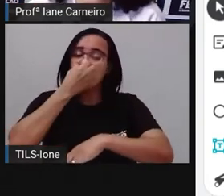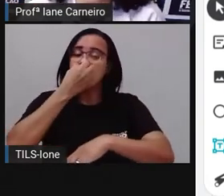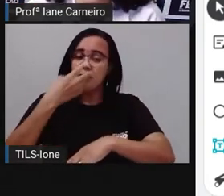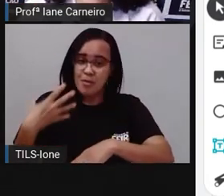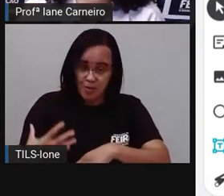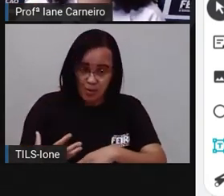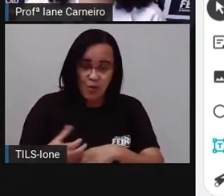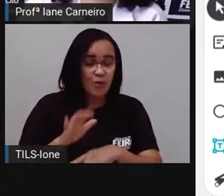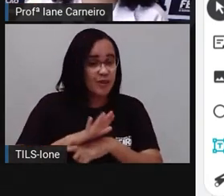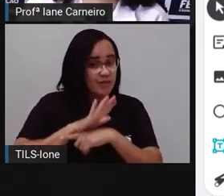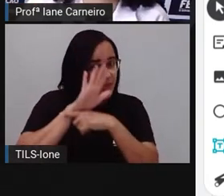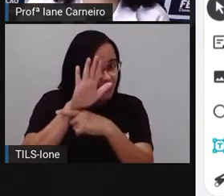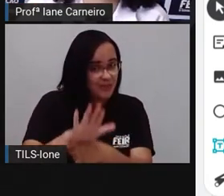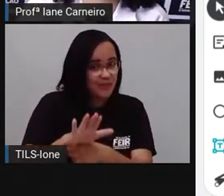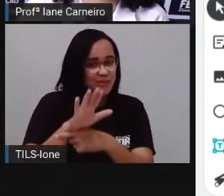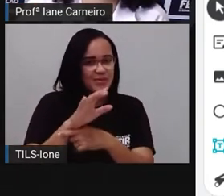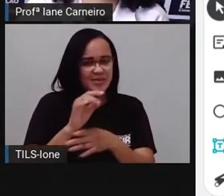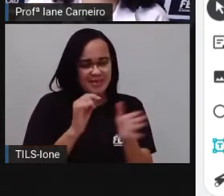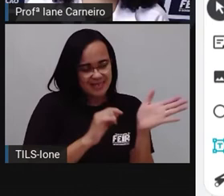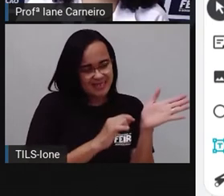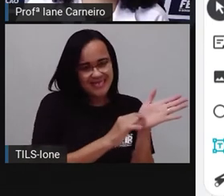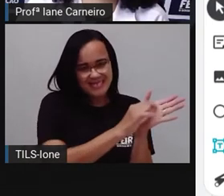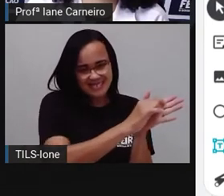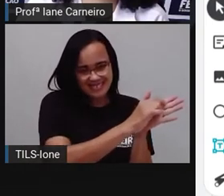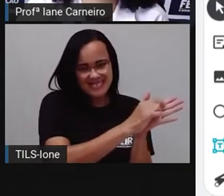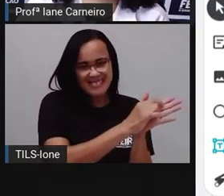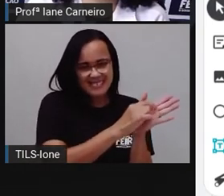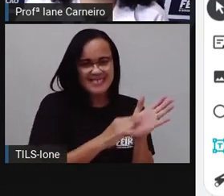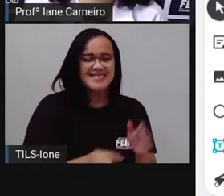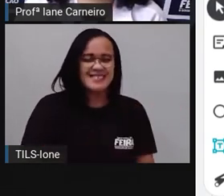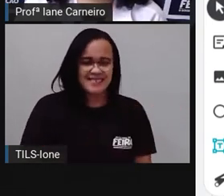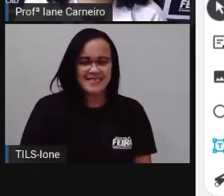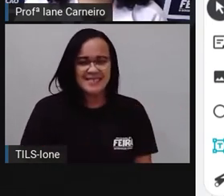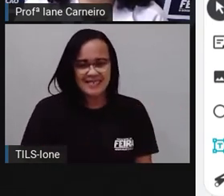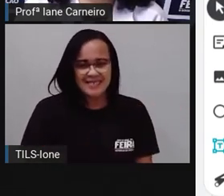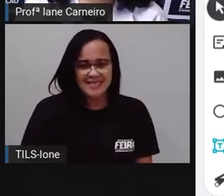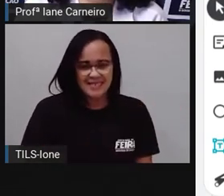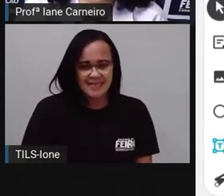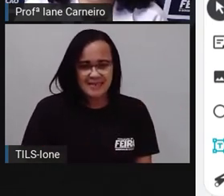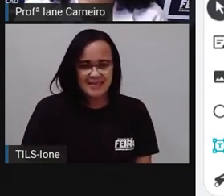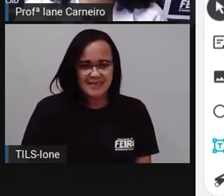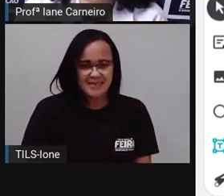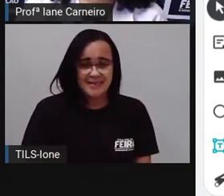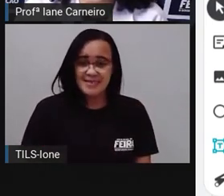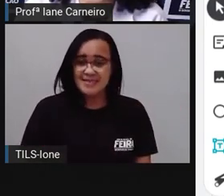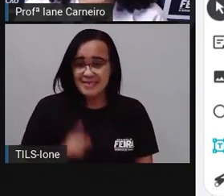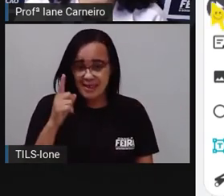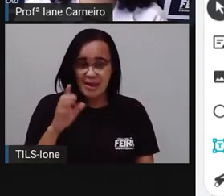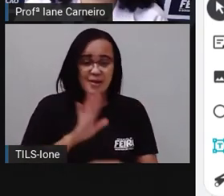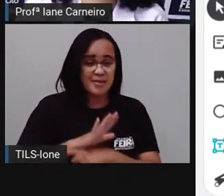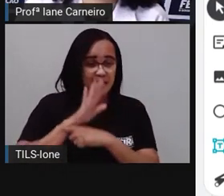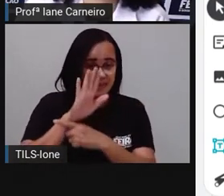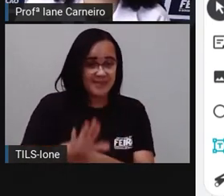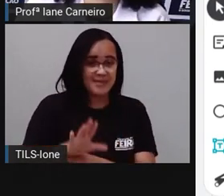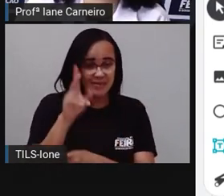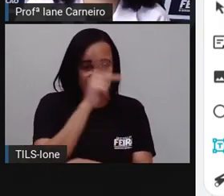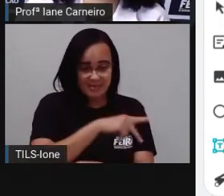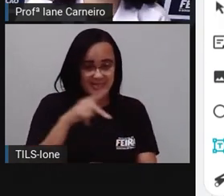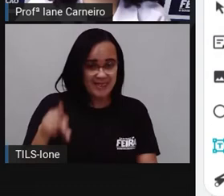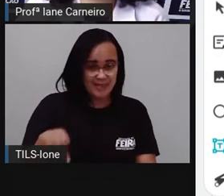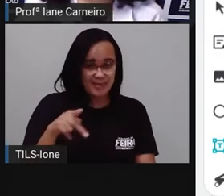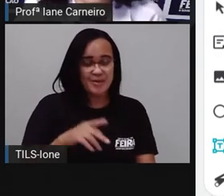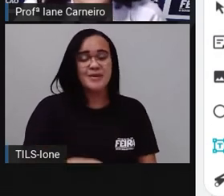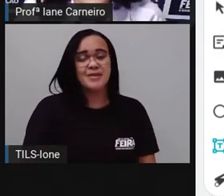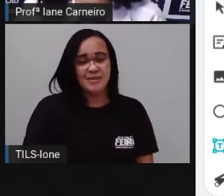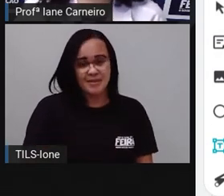certinha, tá certo? Então, a prova vai colocar aqui um recurso, que é pra ajudar a prova na hora de fazer o traçado. Então, vocês vão